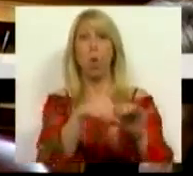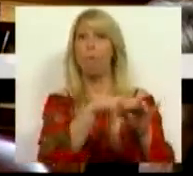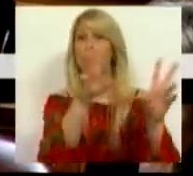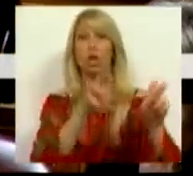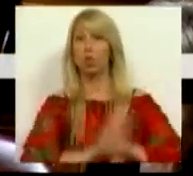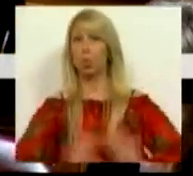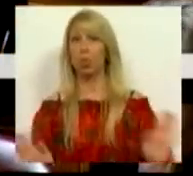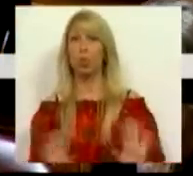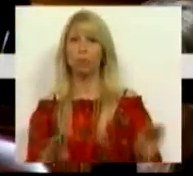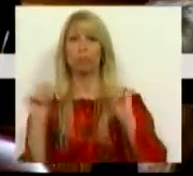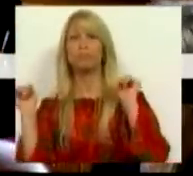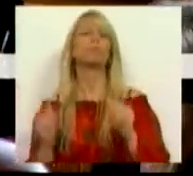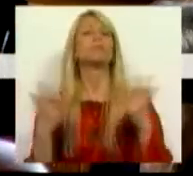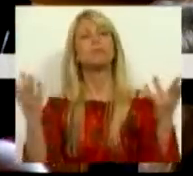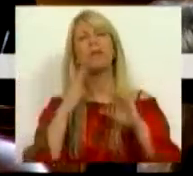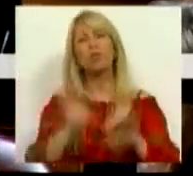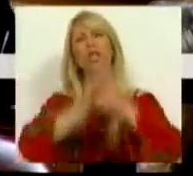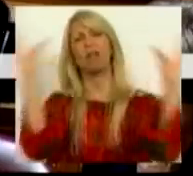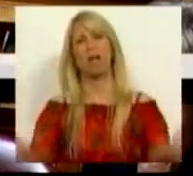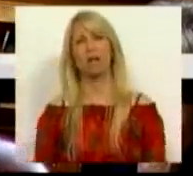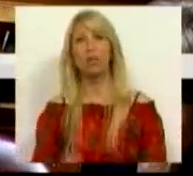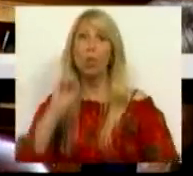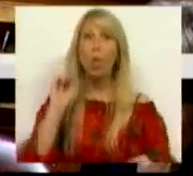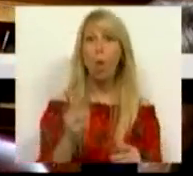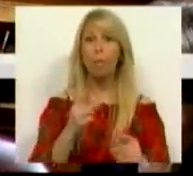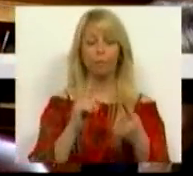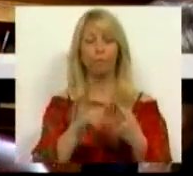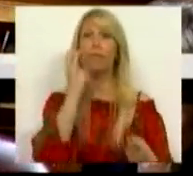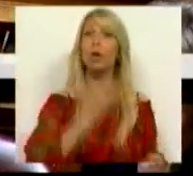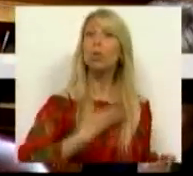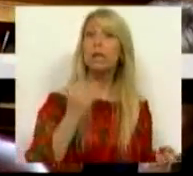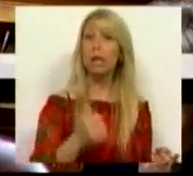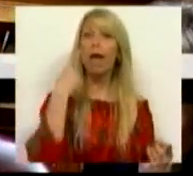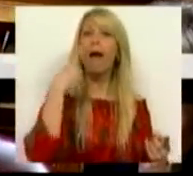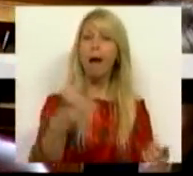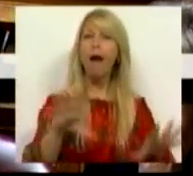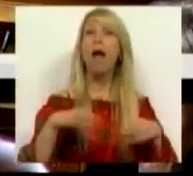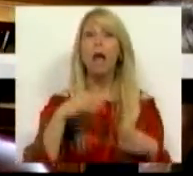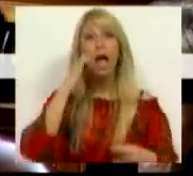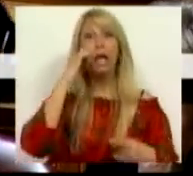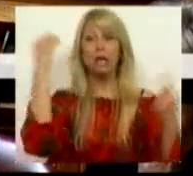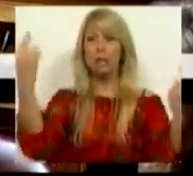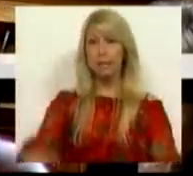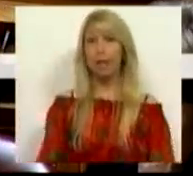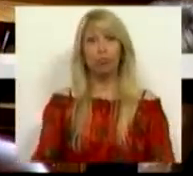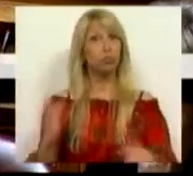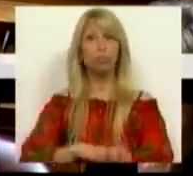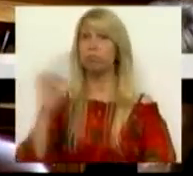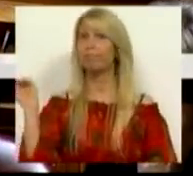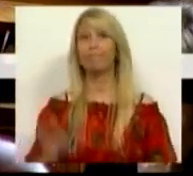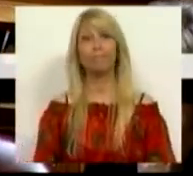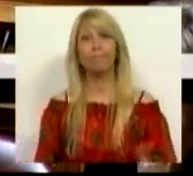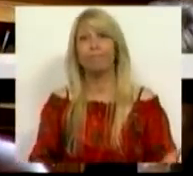Sr. Deputado, sejamos claros. Das duas, uma. Ou o CDS reconhece que esta crise que nós vivemos é, nas suas causas,